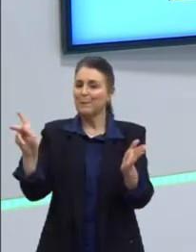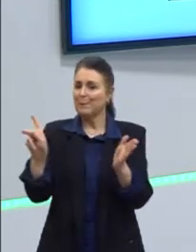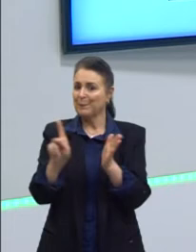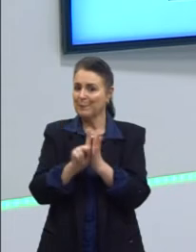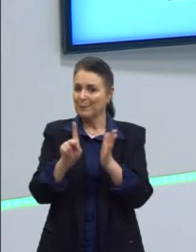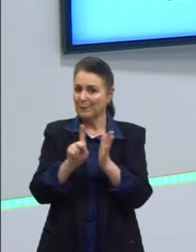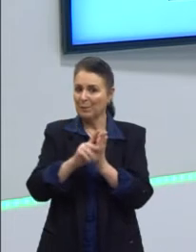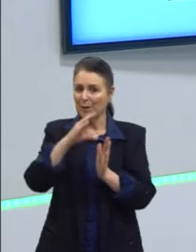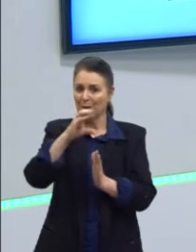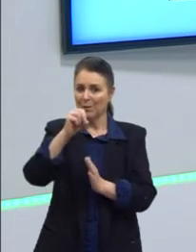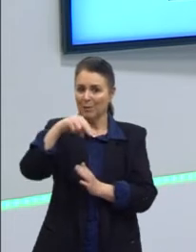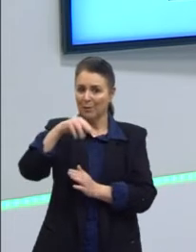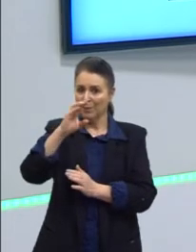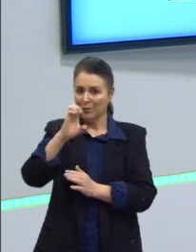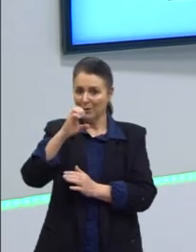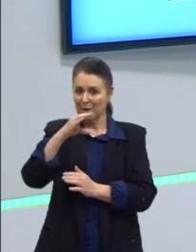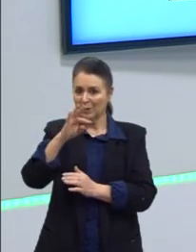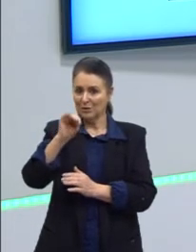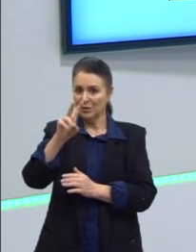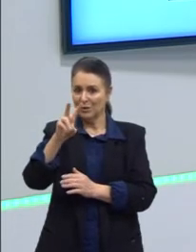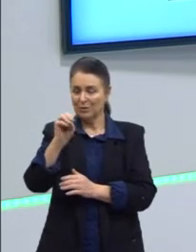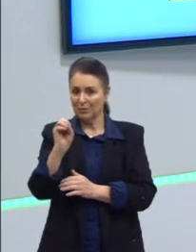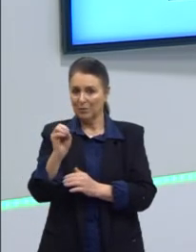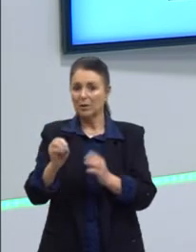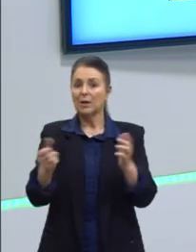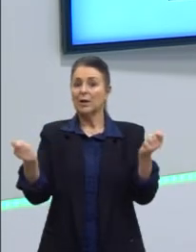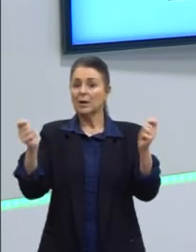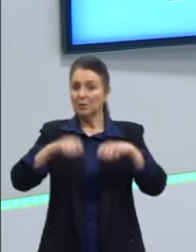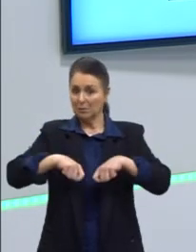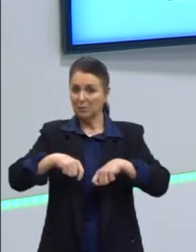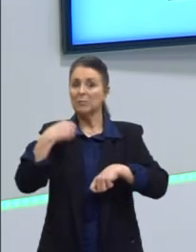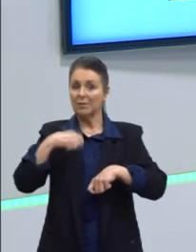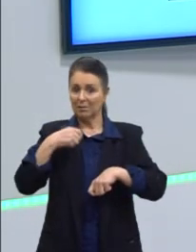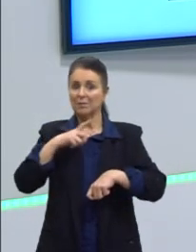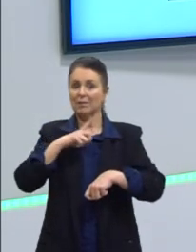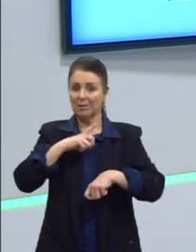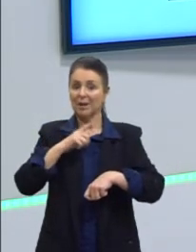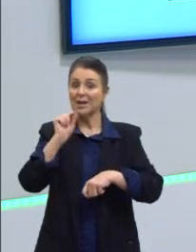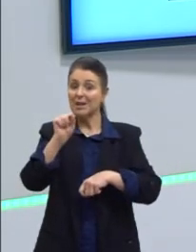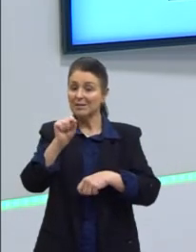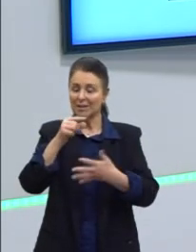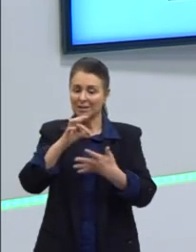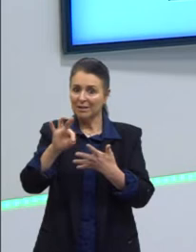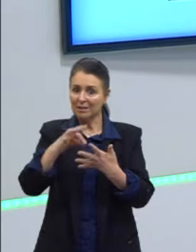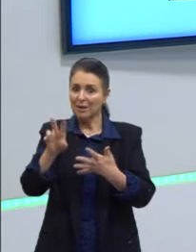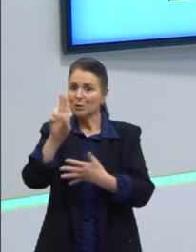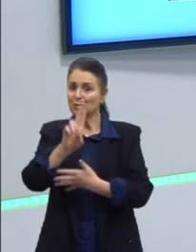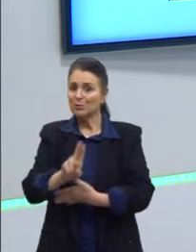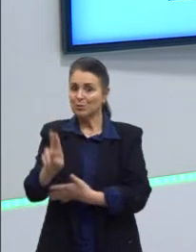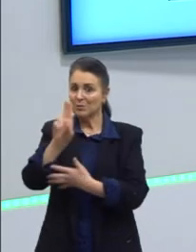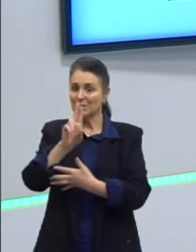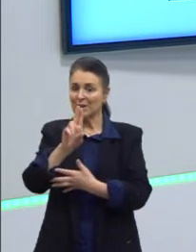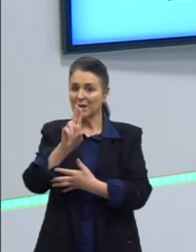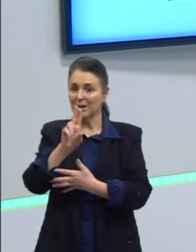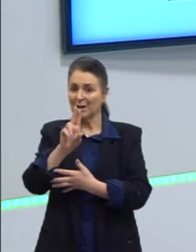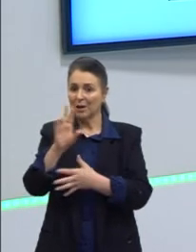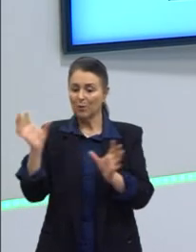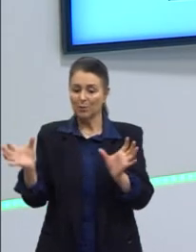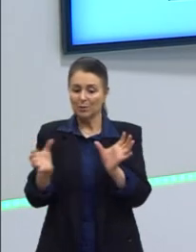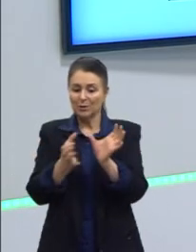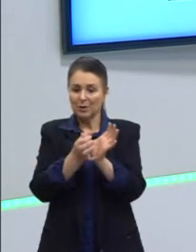E, numa das competências, você precisa atender a esse detalhe de usar os conectores